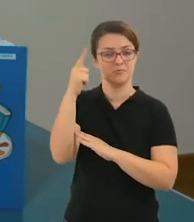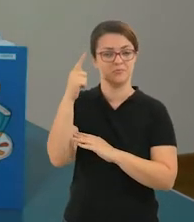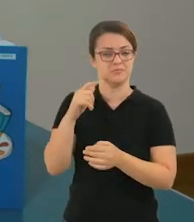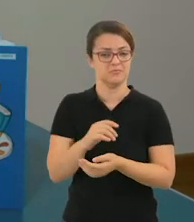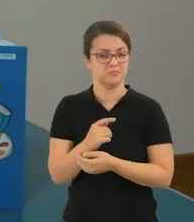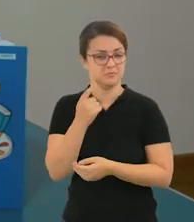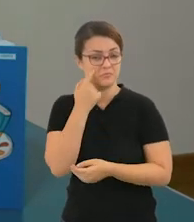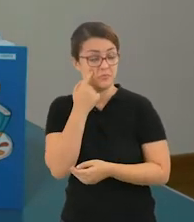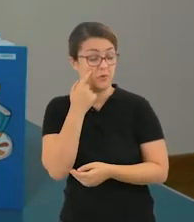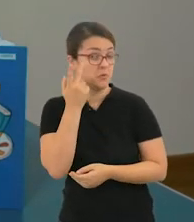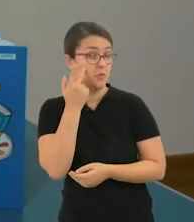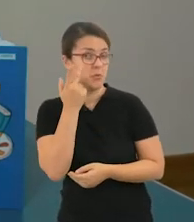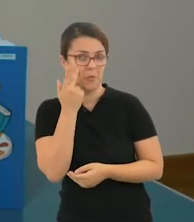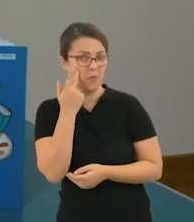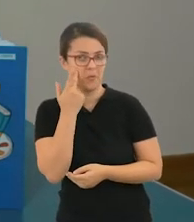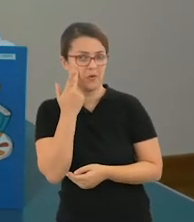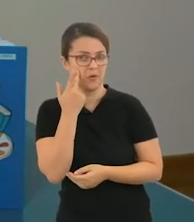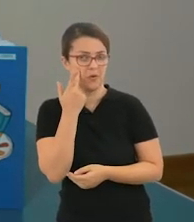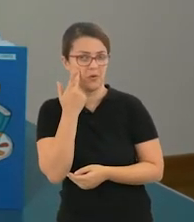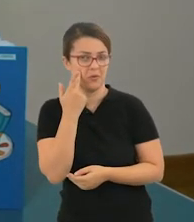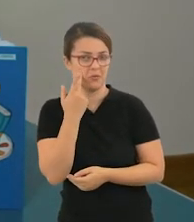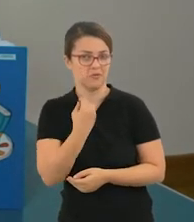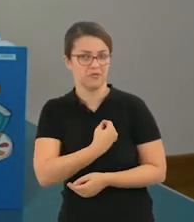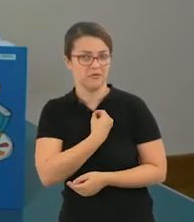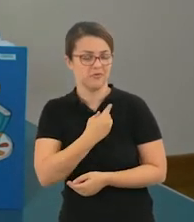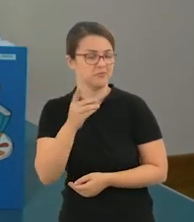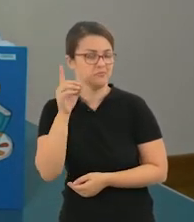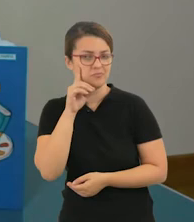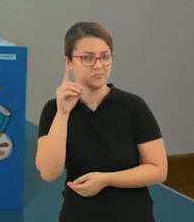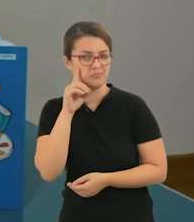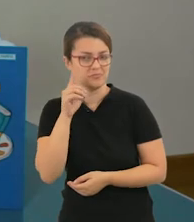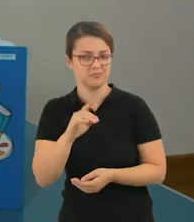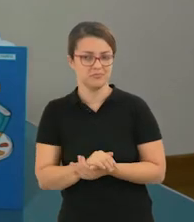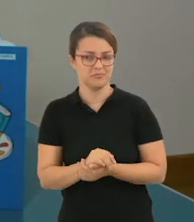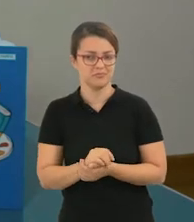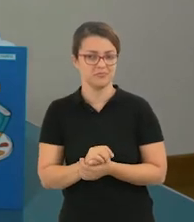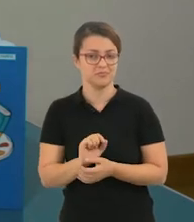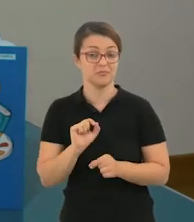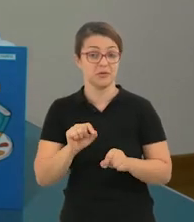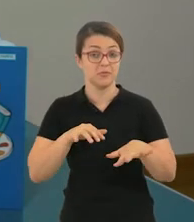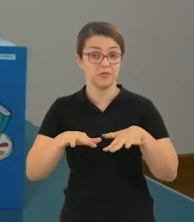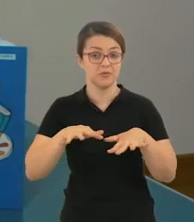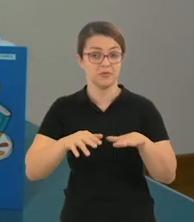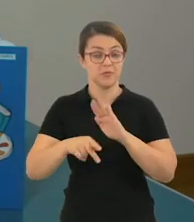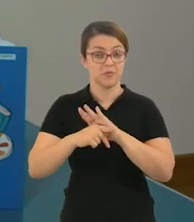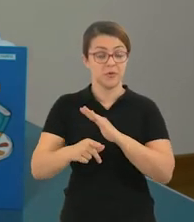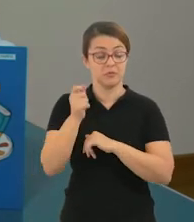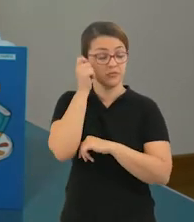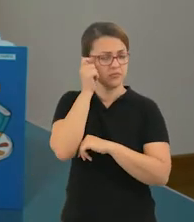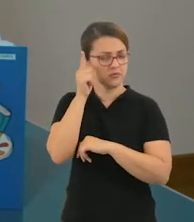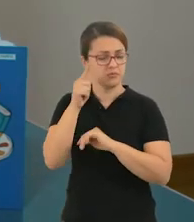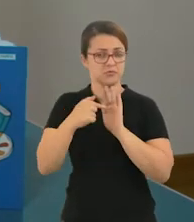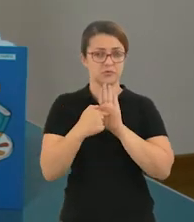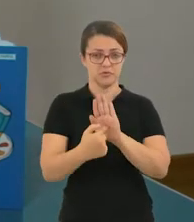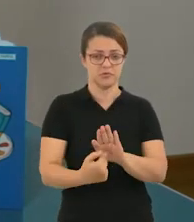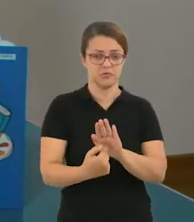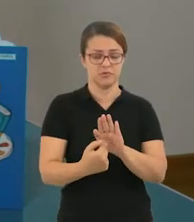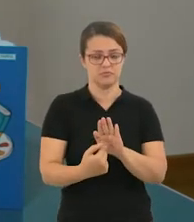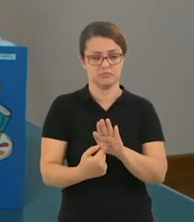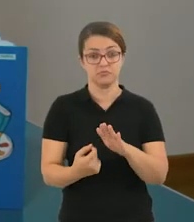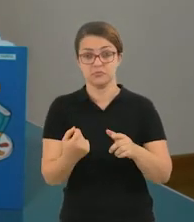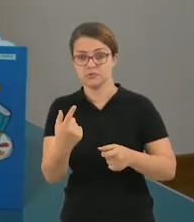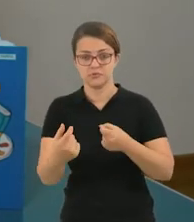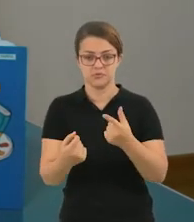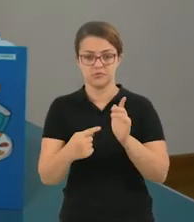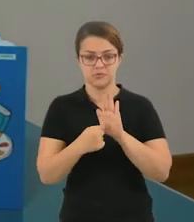pensam que isso é algo normal da nossa rotina e nem identificam como uma manifestação cultural. Então, eu trouxe algumas para que vocês lembrem